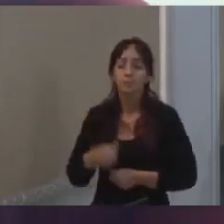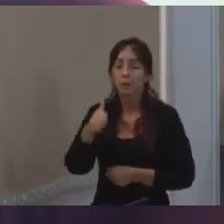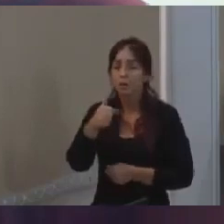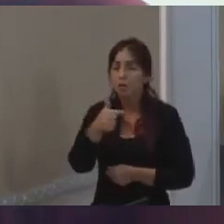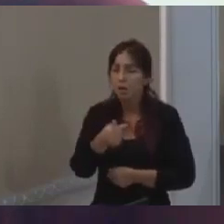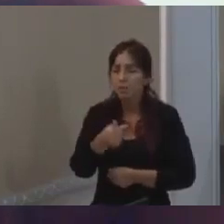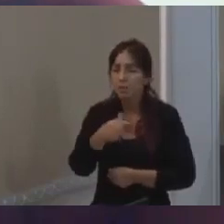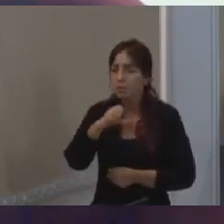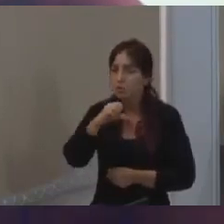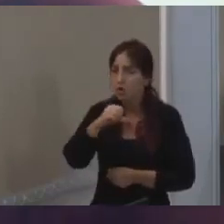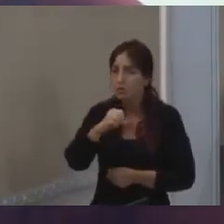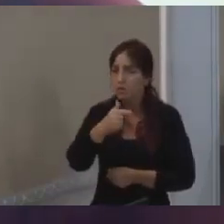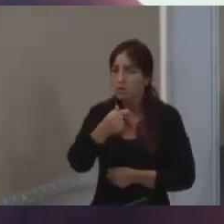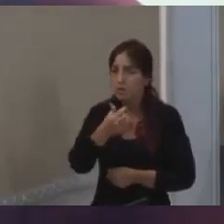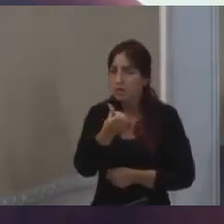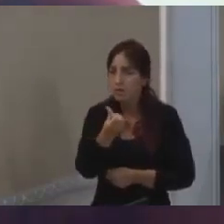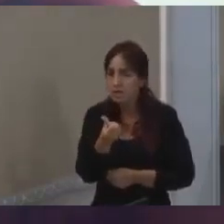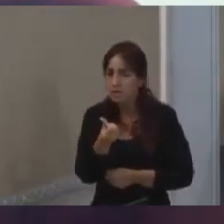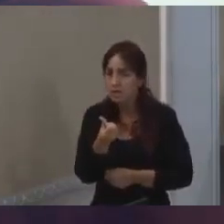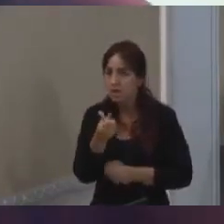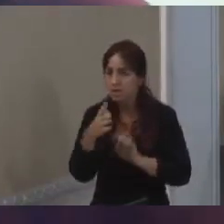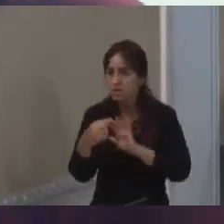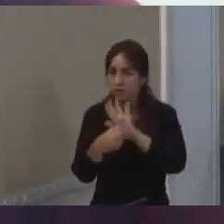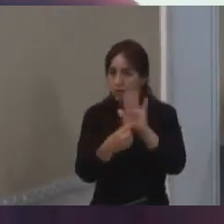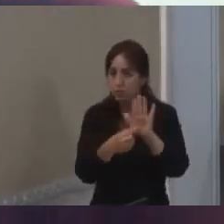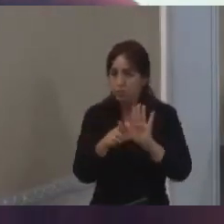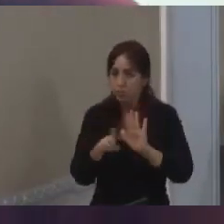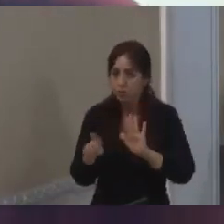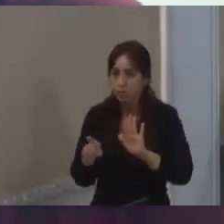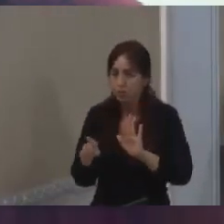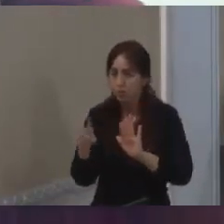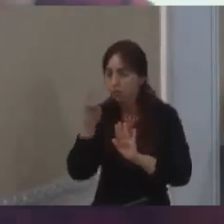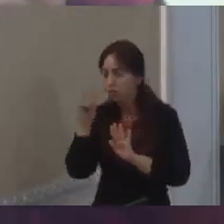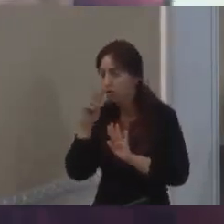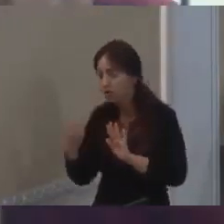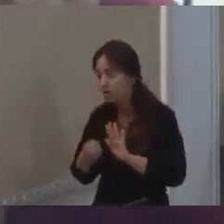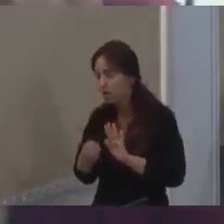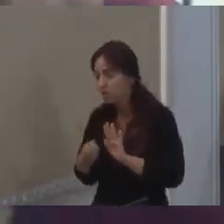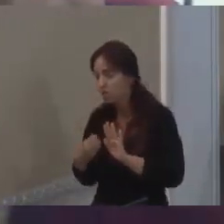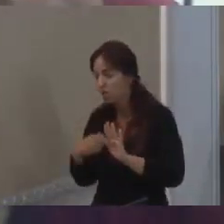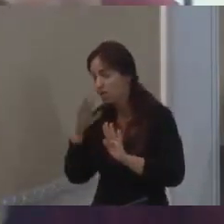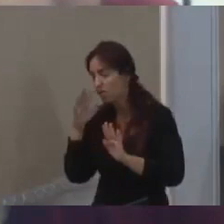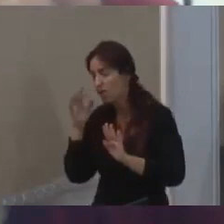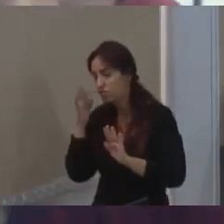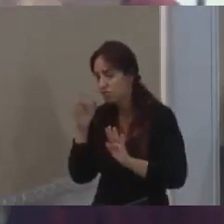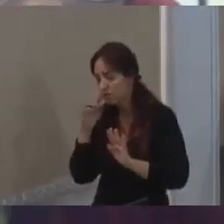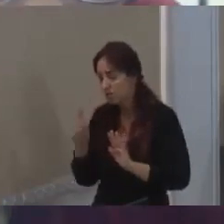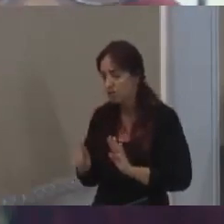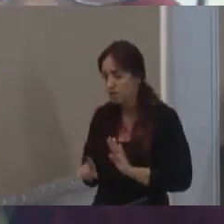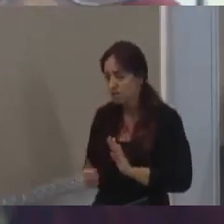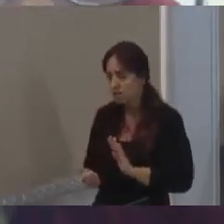Daquelas 976 que o Bruno apresentou, deixa eu ver se eu tenho esse número aqui mais fácil para o senhor, peraí.